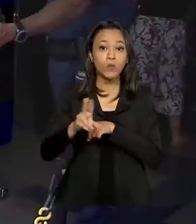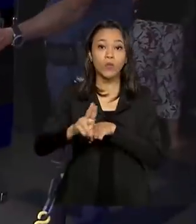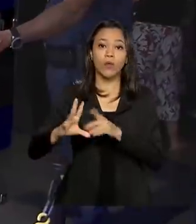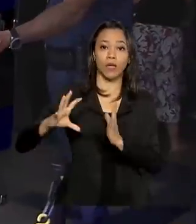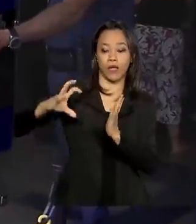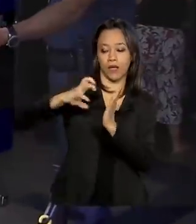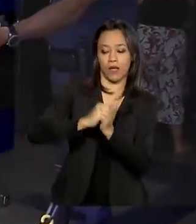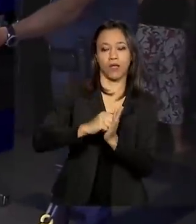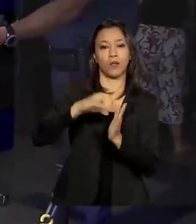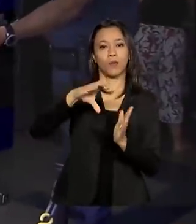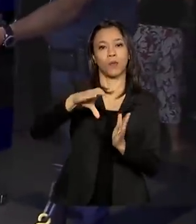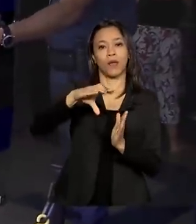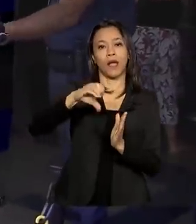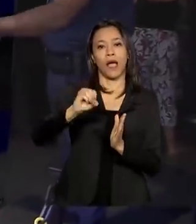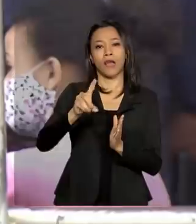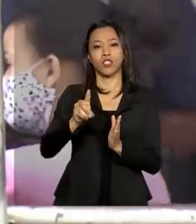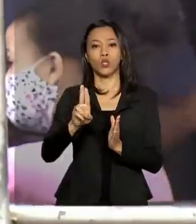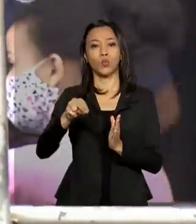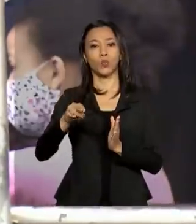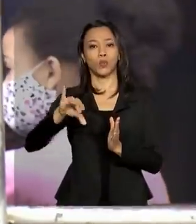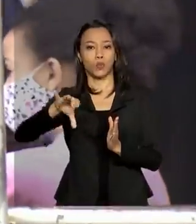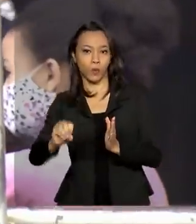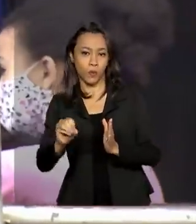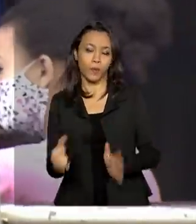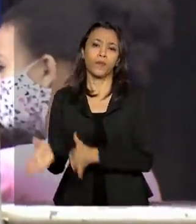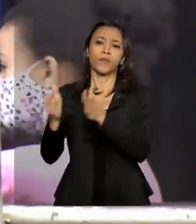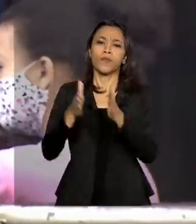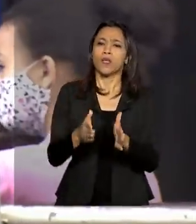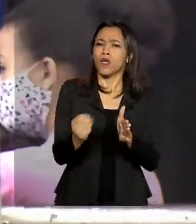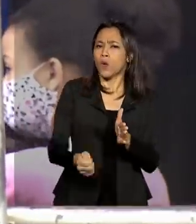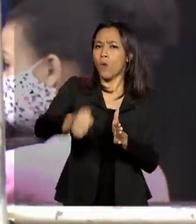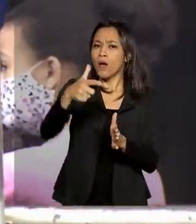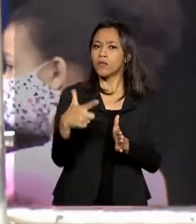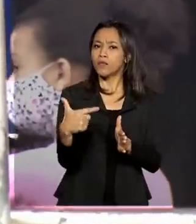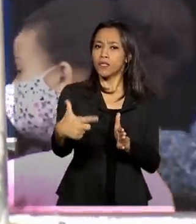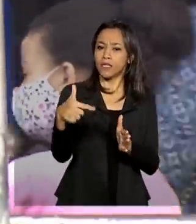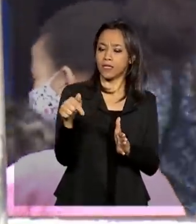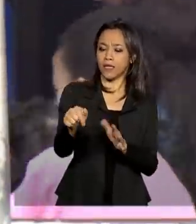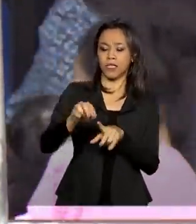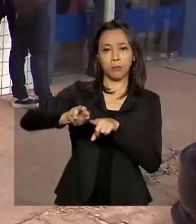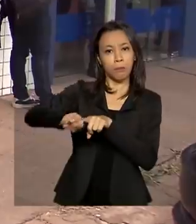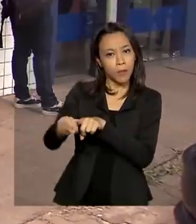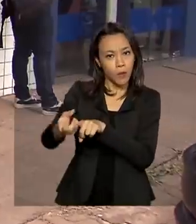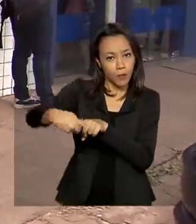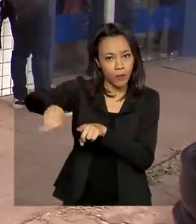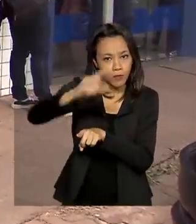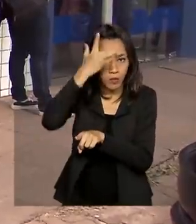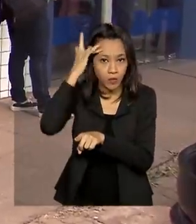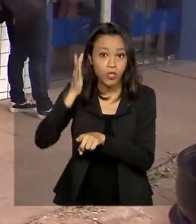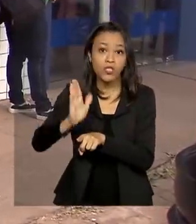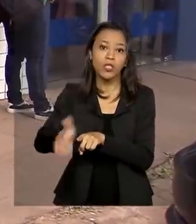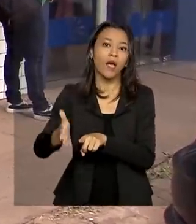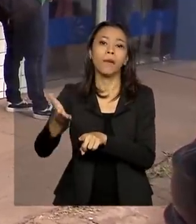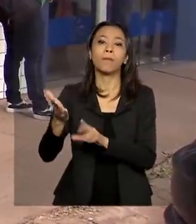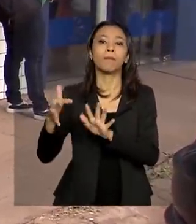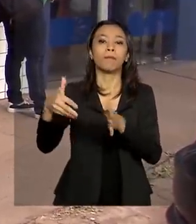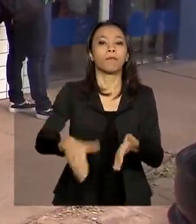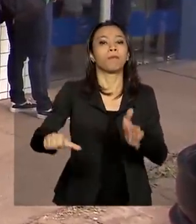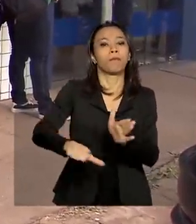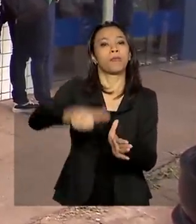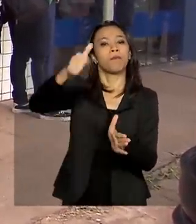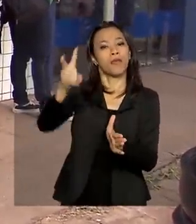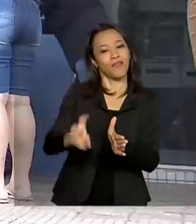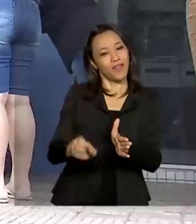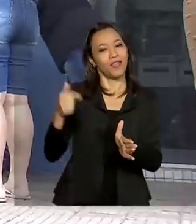para Programas Sociais do Governo Federal. E quase 27 milhões de pessoas participaram pela primeira vez